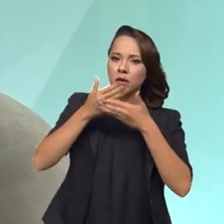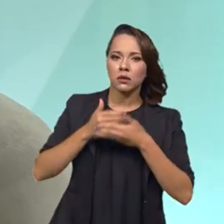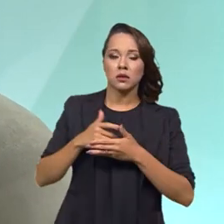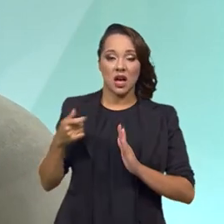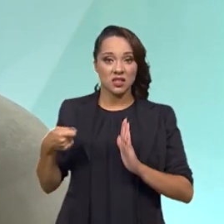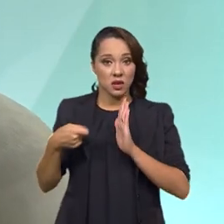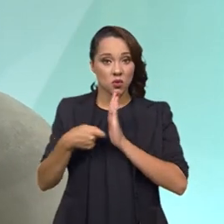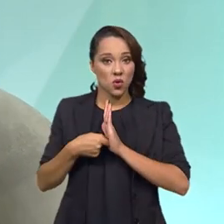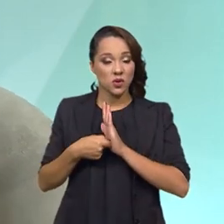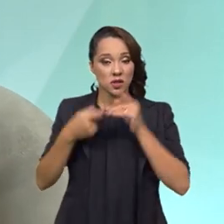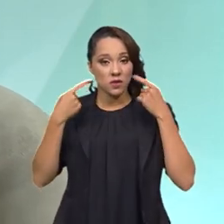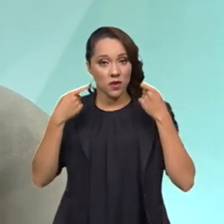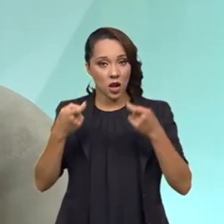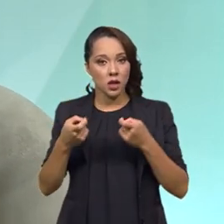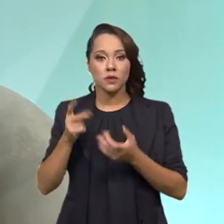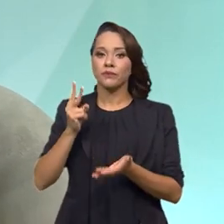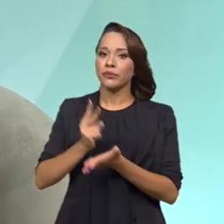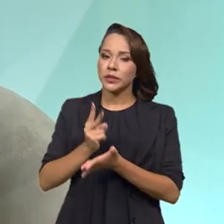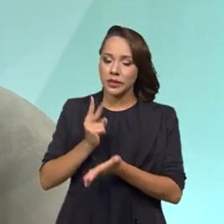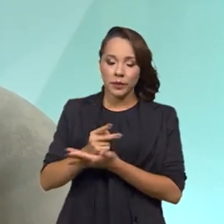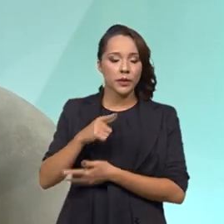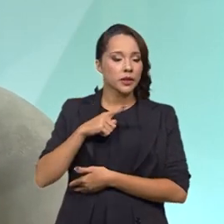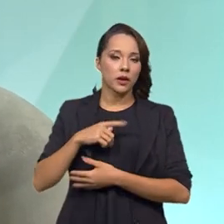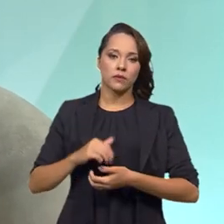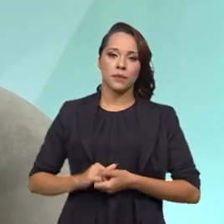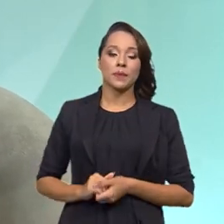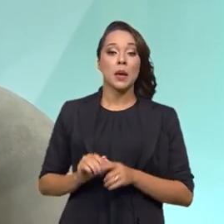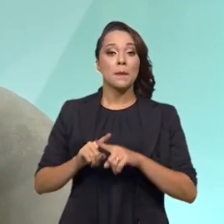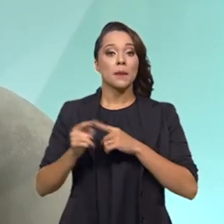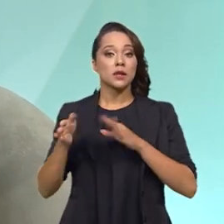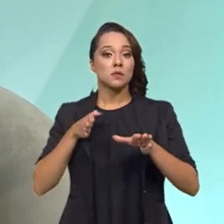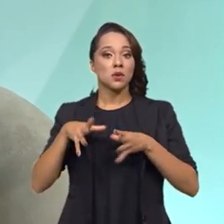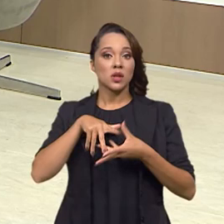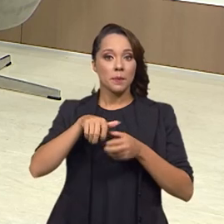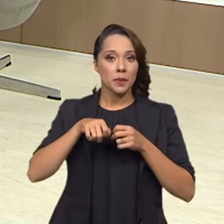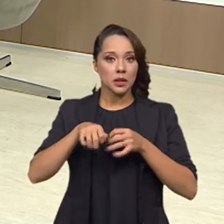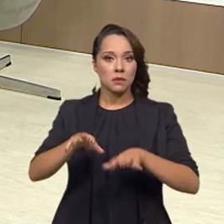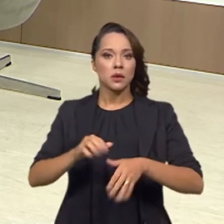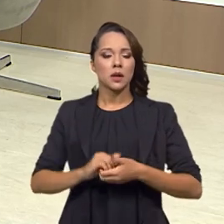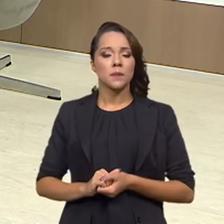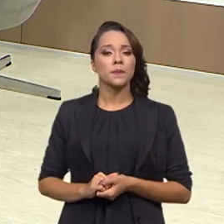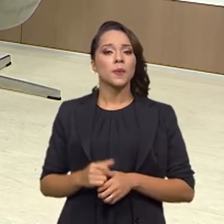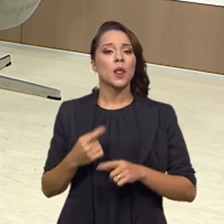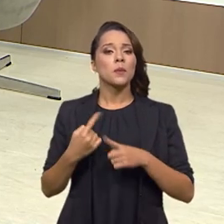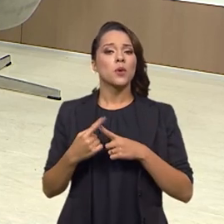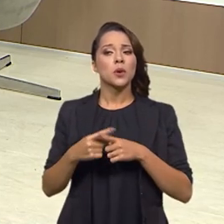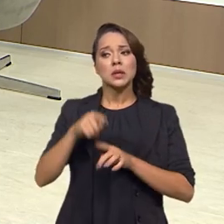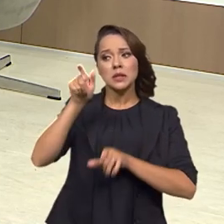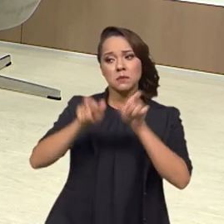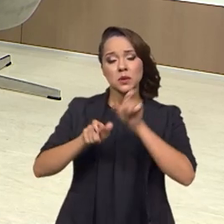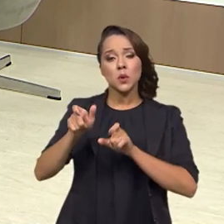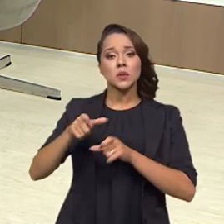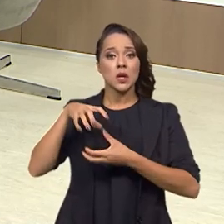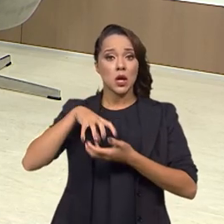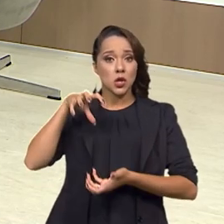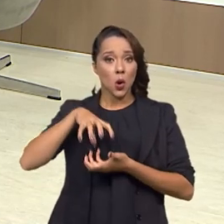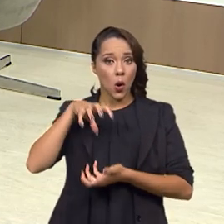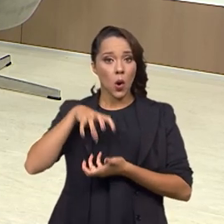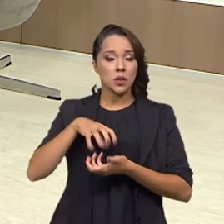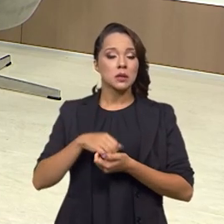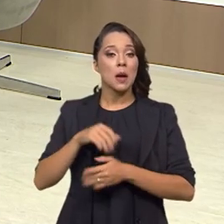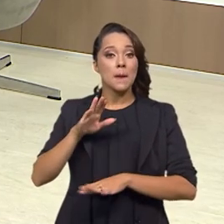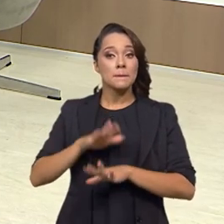denúncias e violências sempre ocorreram. Mas, durante o período da pandemia, por conta das pessoas idosas estarem